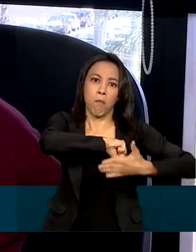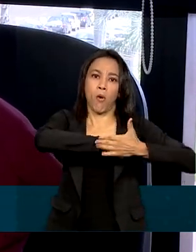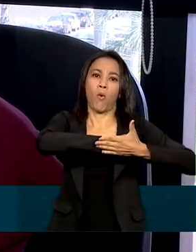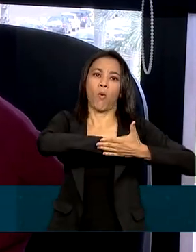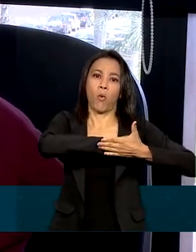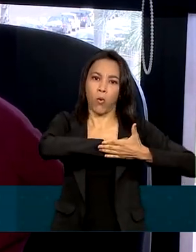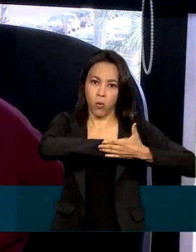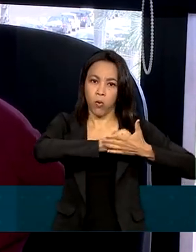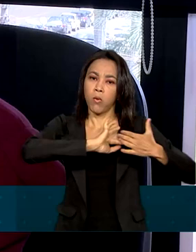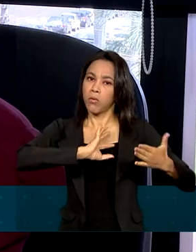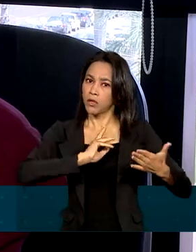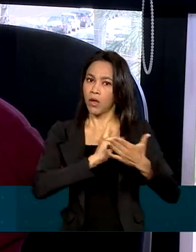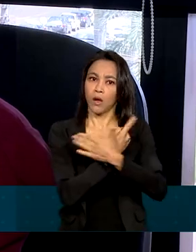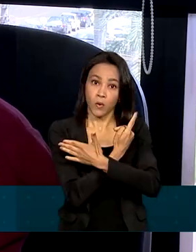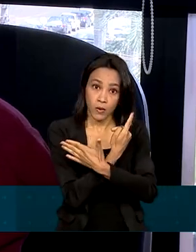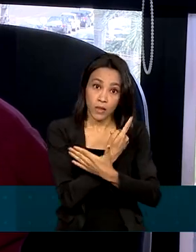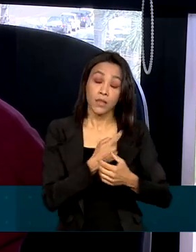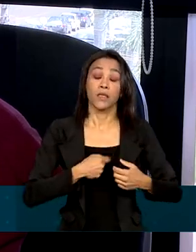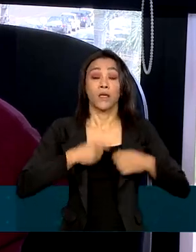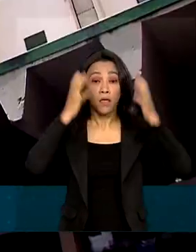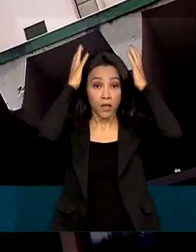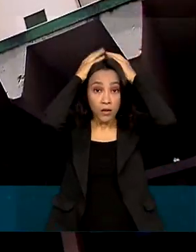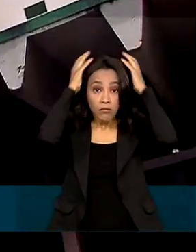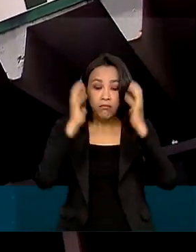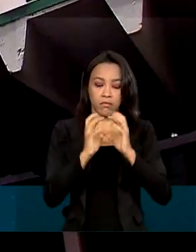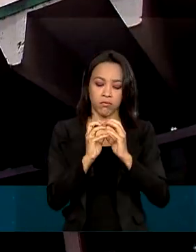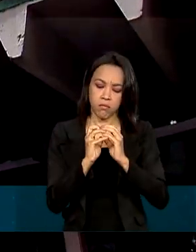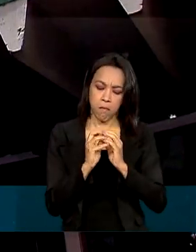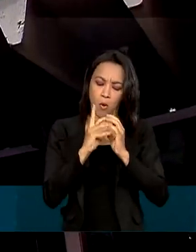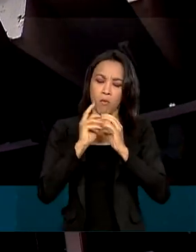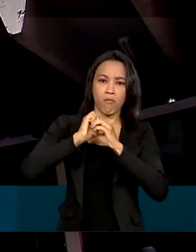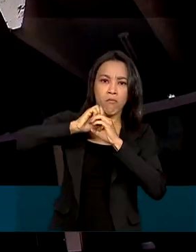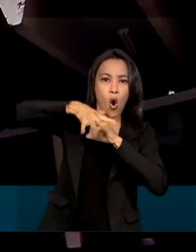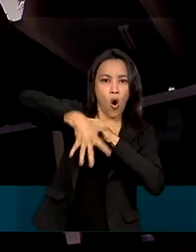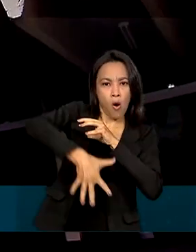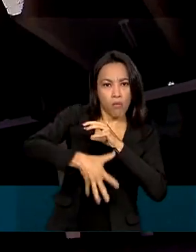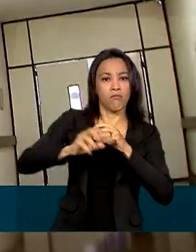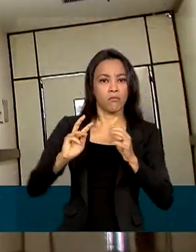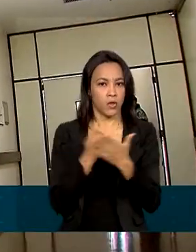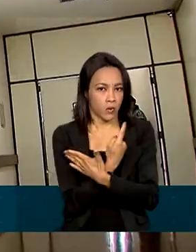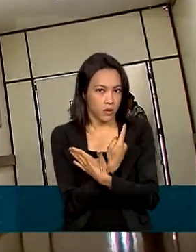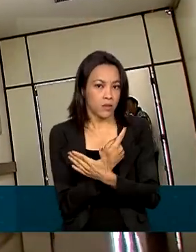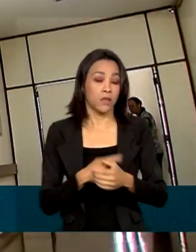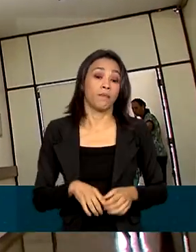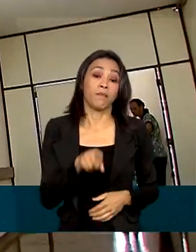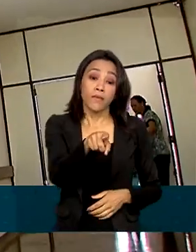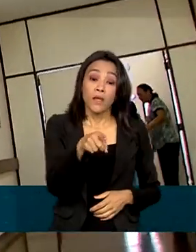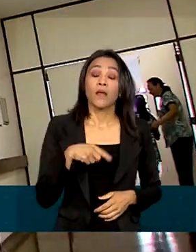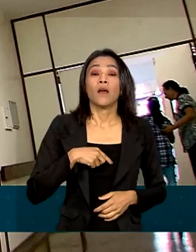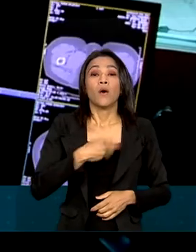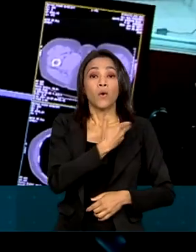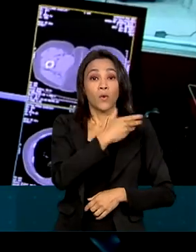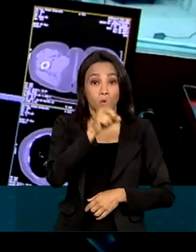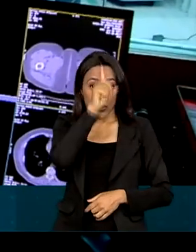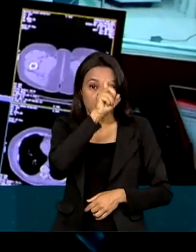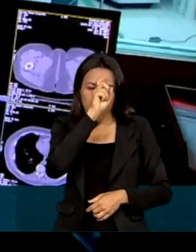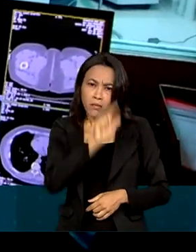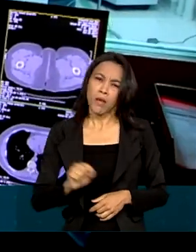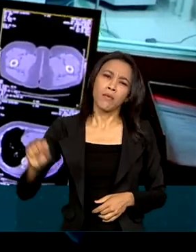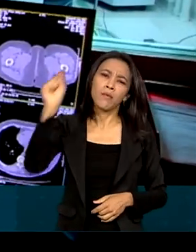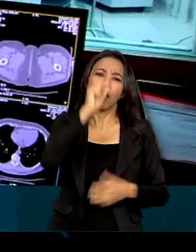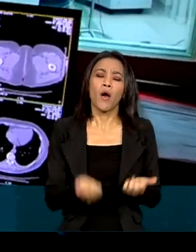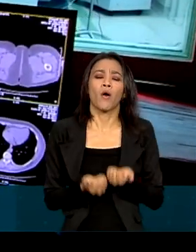no coração, de ter um derrame. O Sistema Único de Saúde oferece tratamento multiprofissional. São